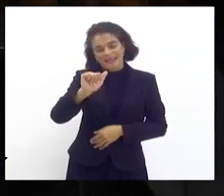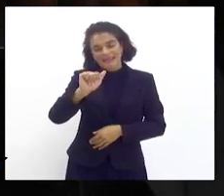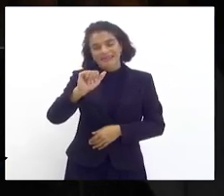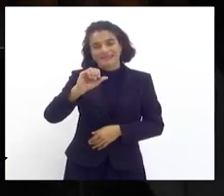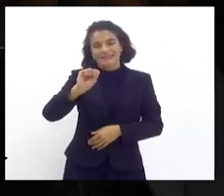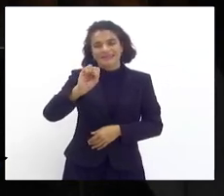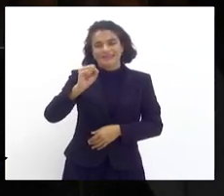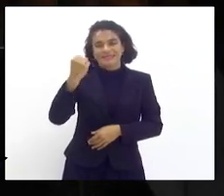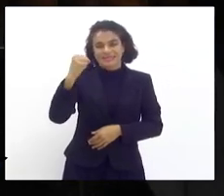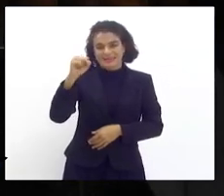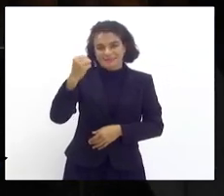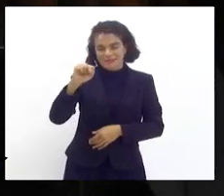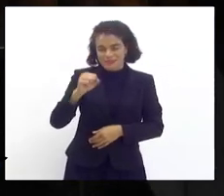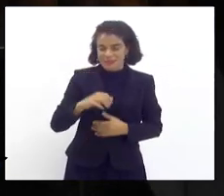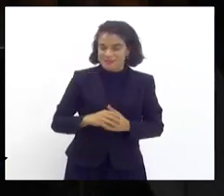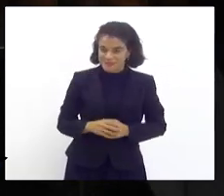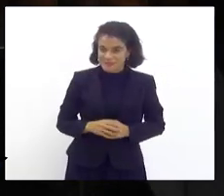Grande,